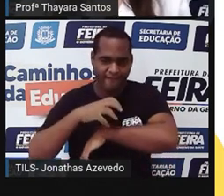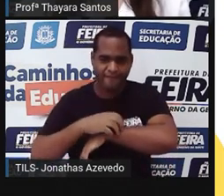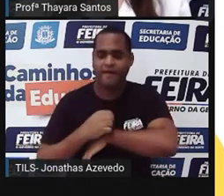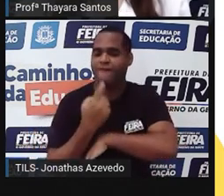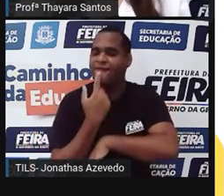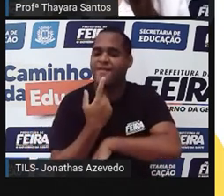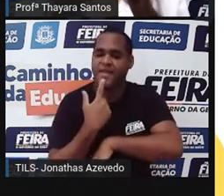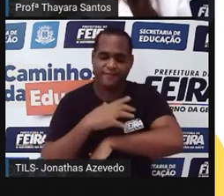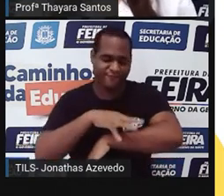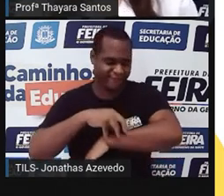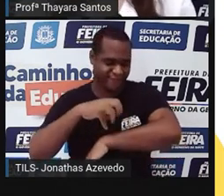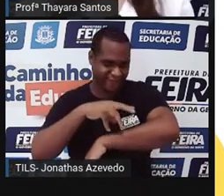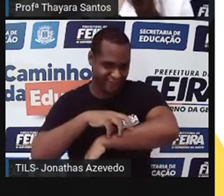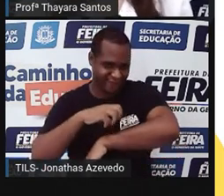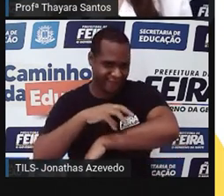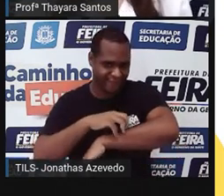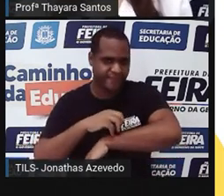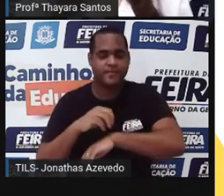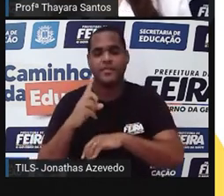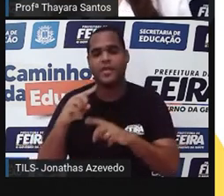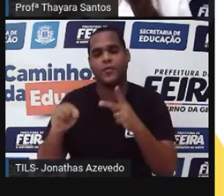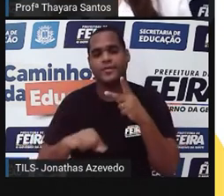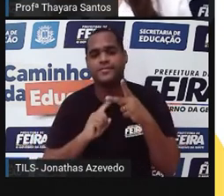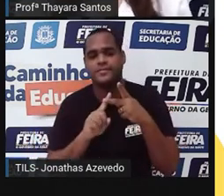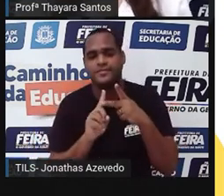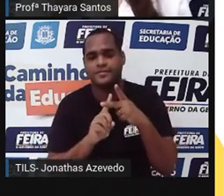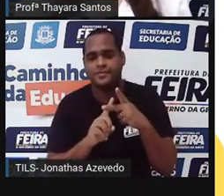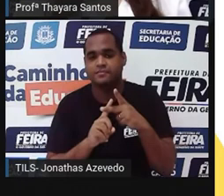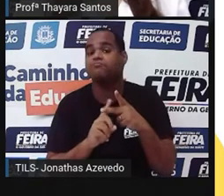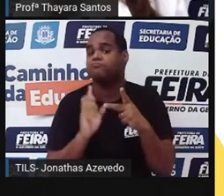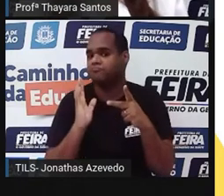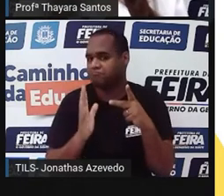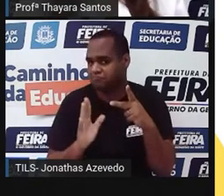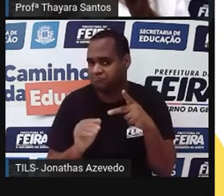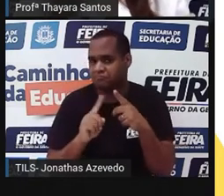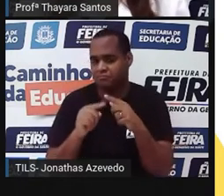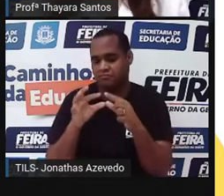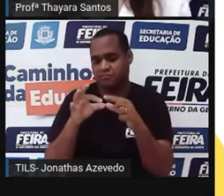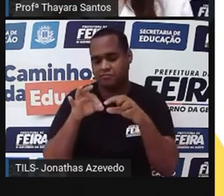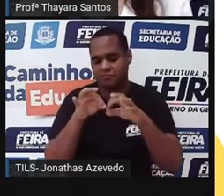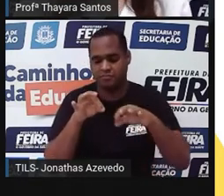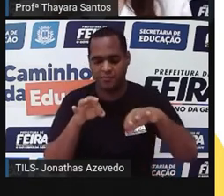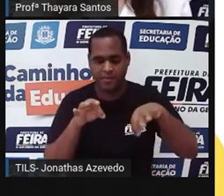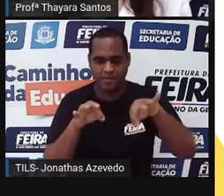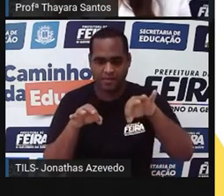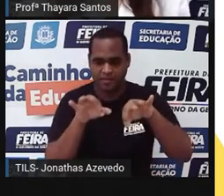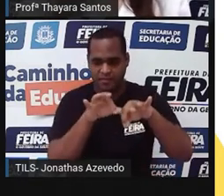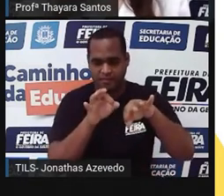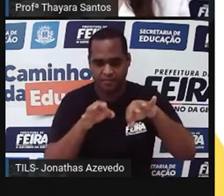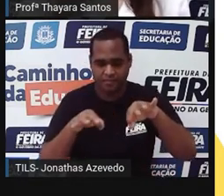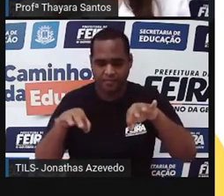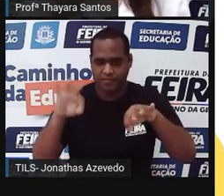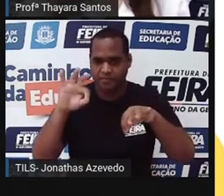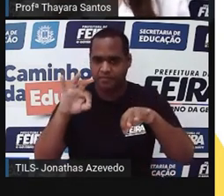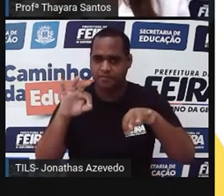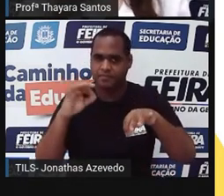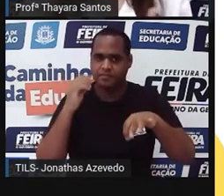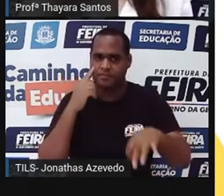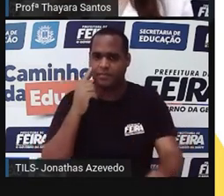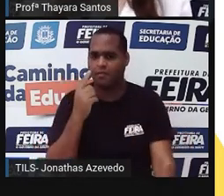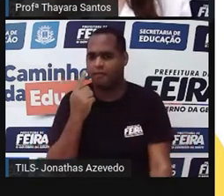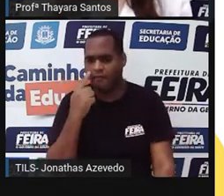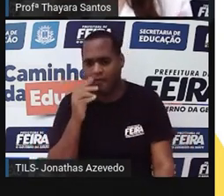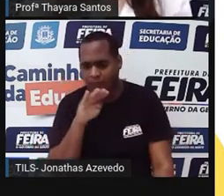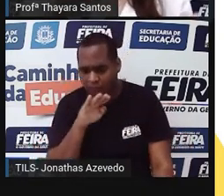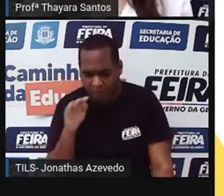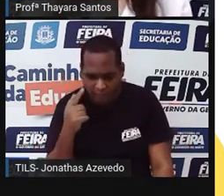aqueles que estão no grupo das oligoquetas, quer dizer que eles têm poucas cerdas no corpo. É o caso das minhocas. Aí vocês podem dizer, poxa, mas eu